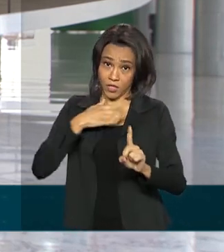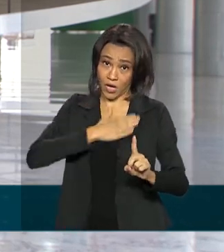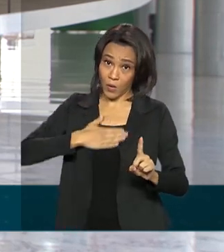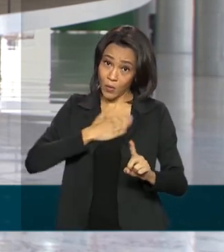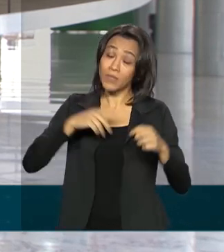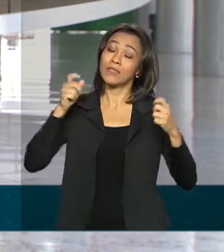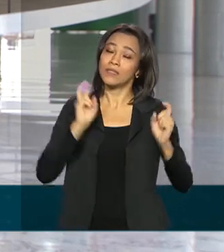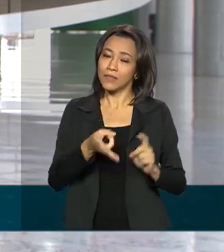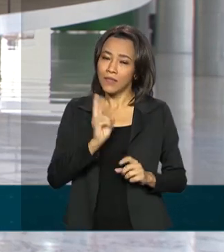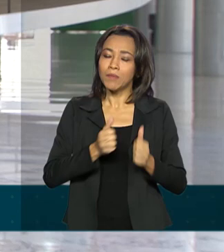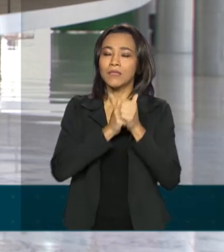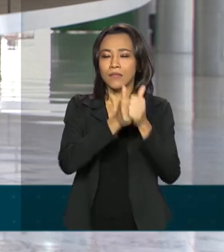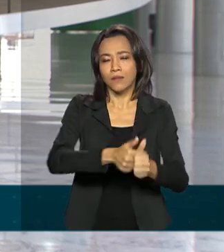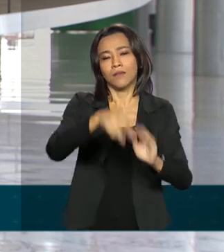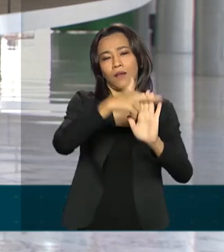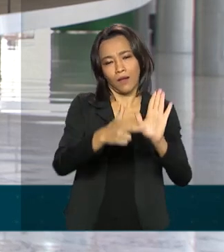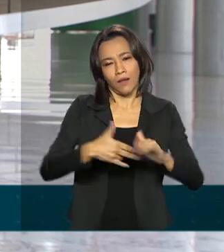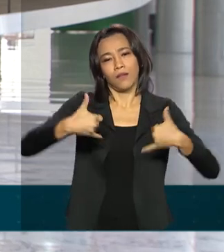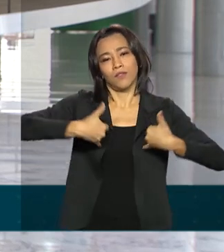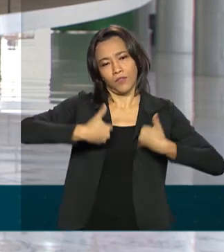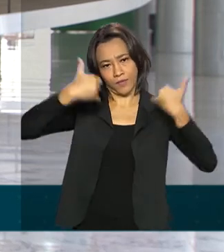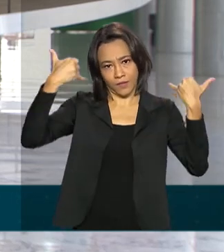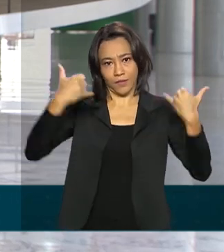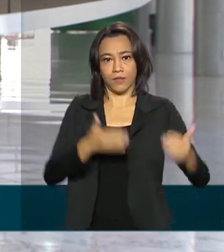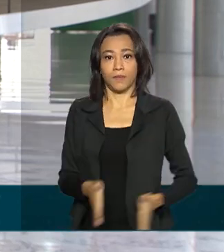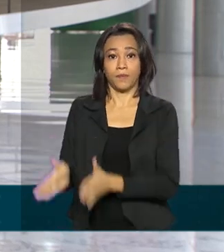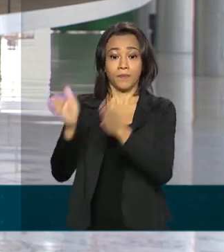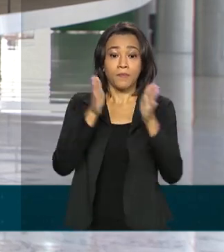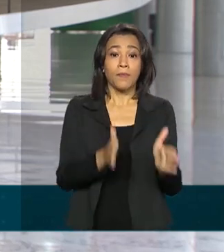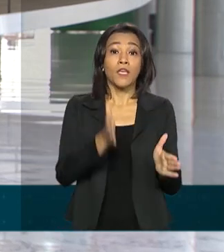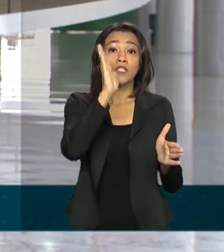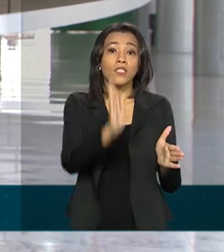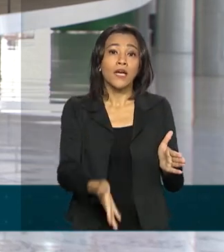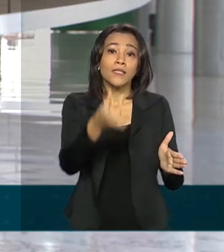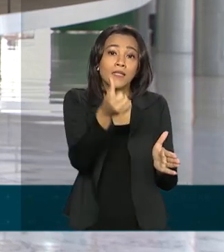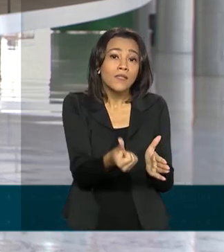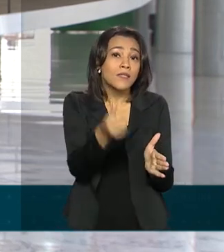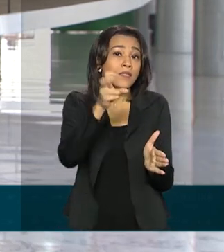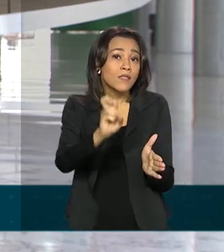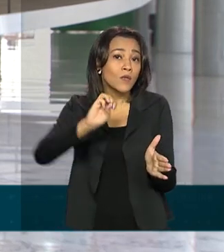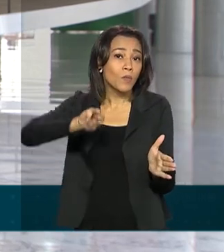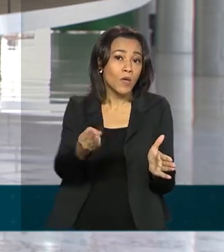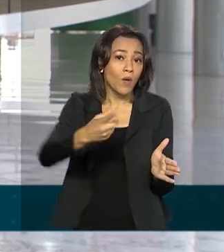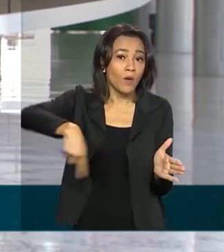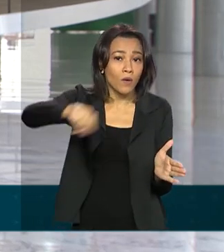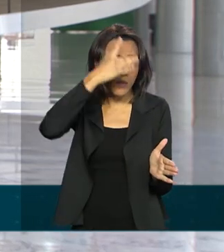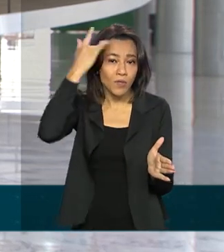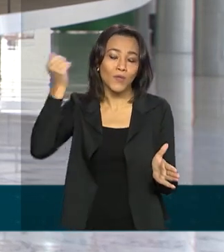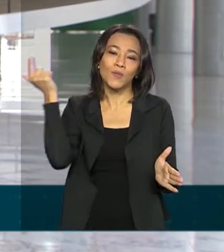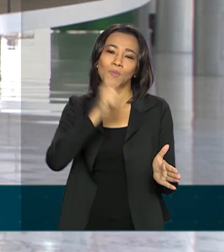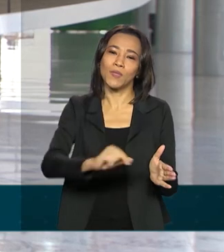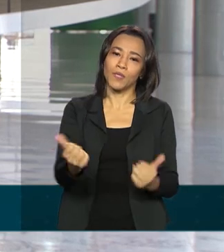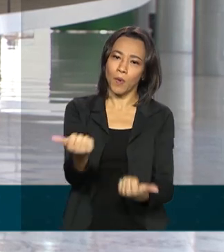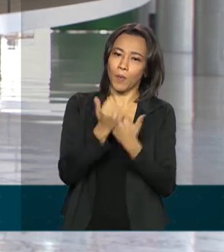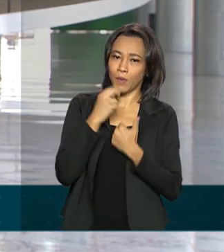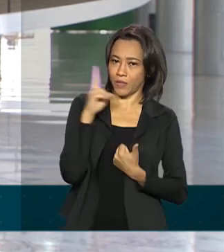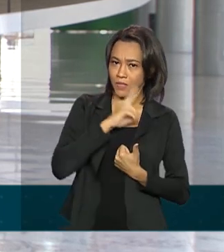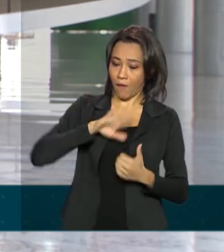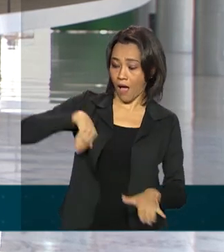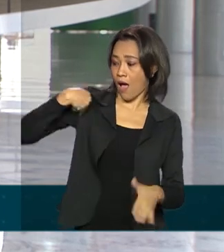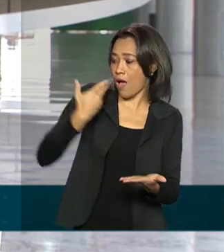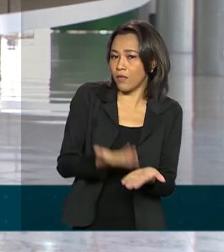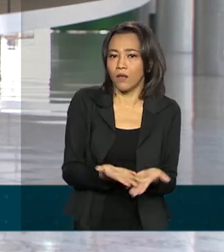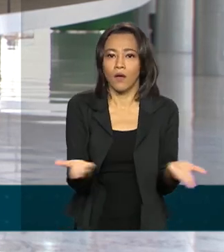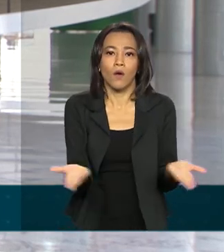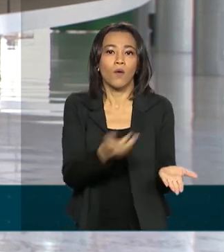mês de aniversário. Foram já 65 milhões de brasileiros beneficiados por esse auxílio emergencial, sendo que até agora o